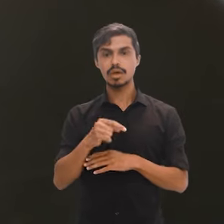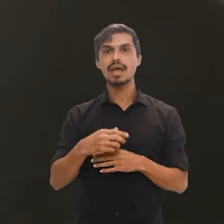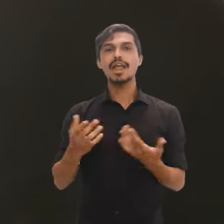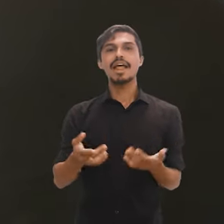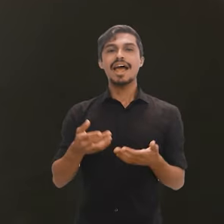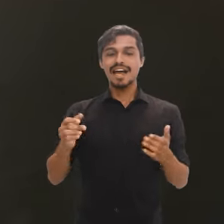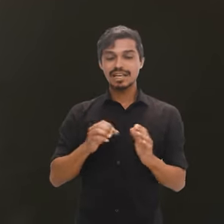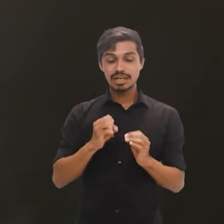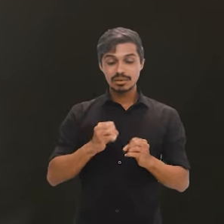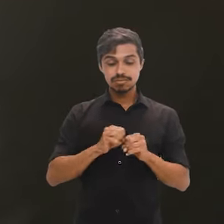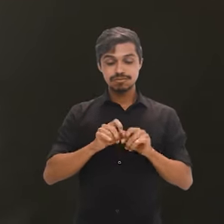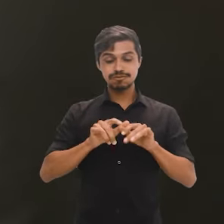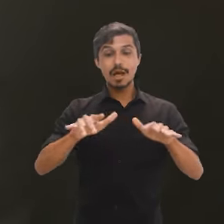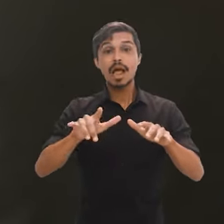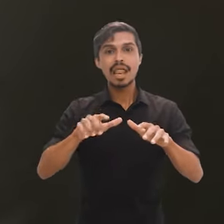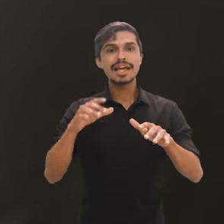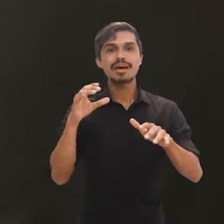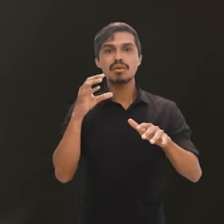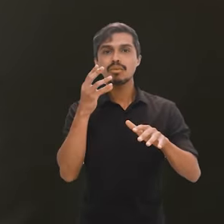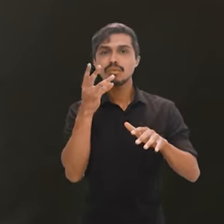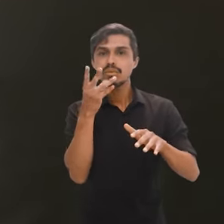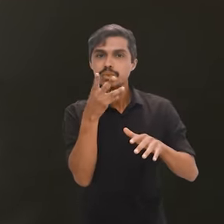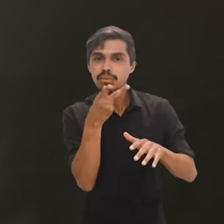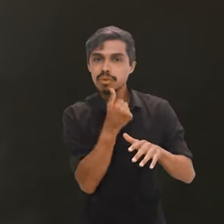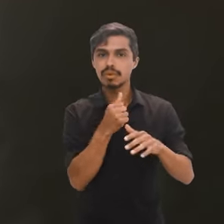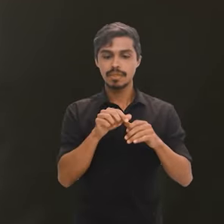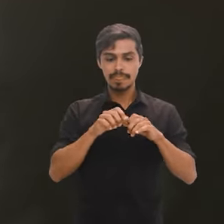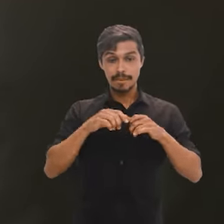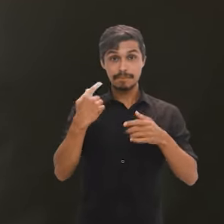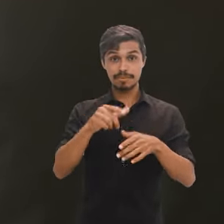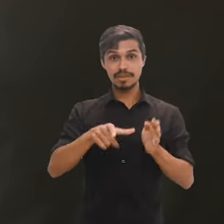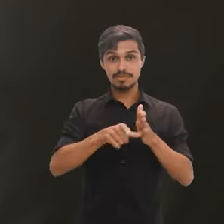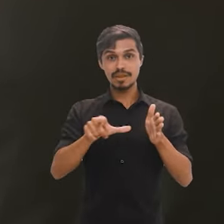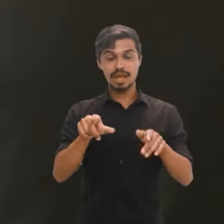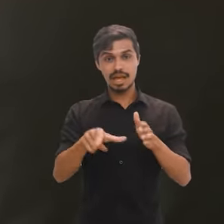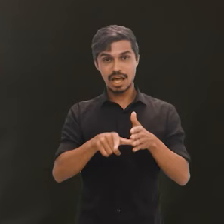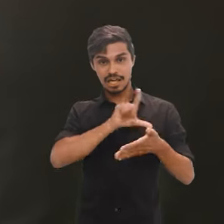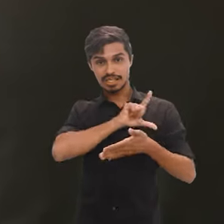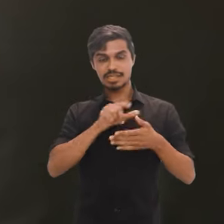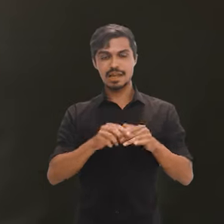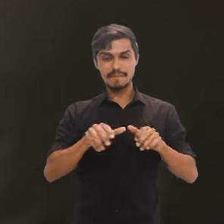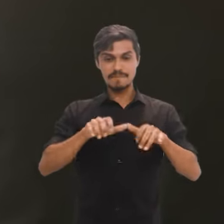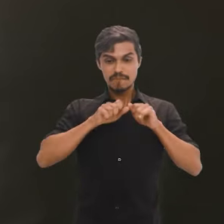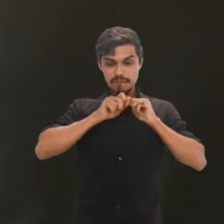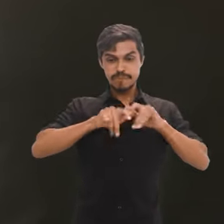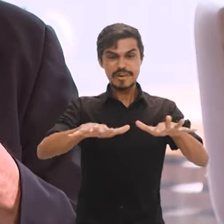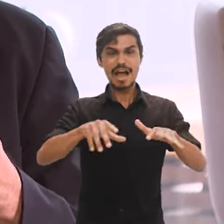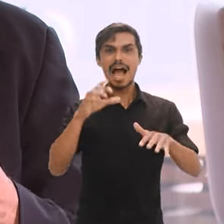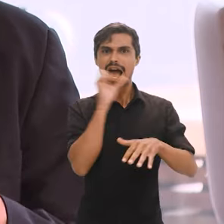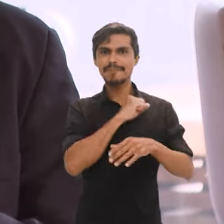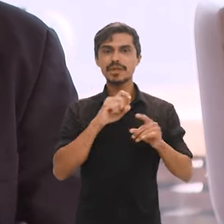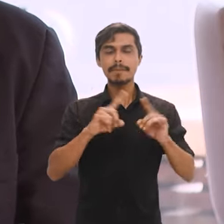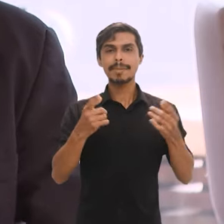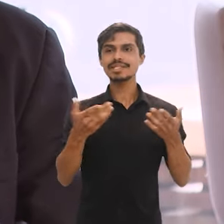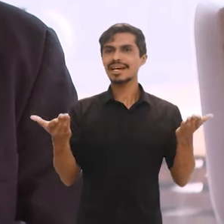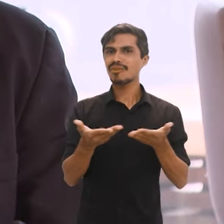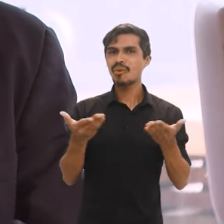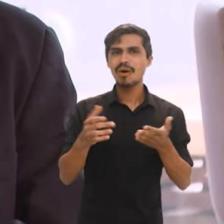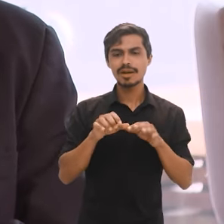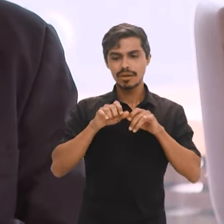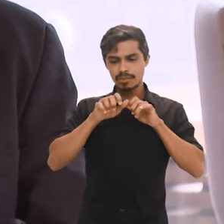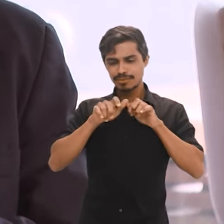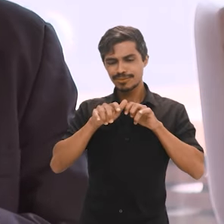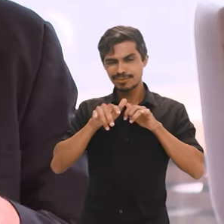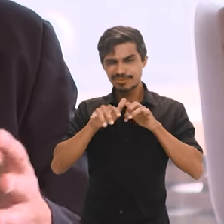rapidamente o seu crescimento. Há uma queda insignificativa da taxa de fecundidade. As mulheres mantendo menos filhos.